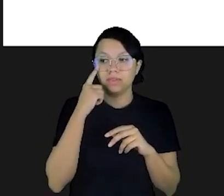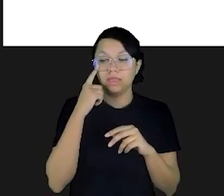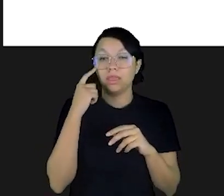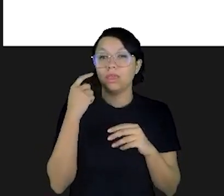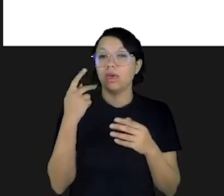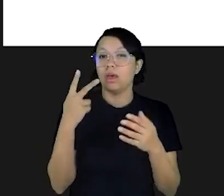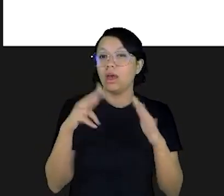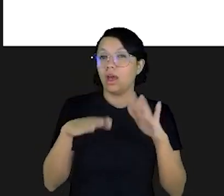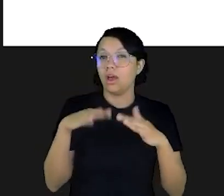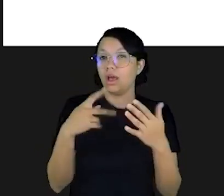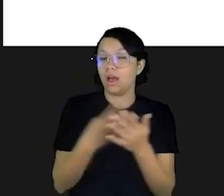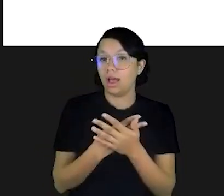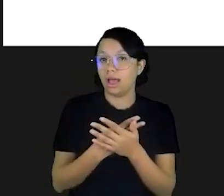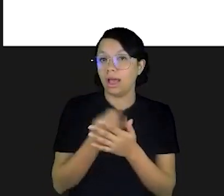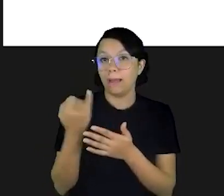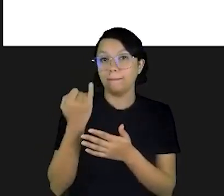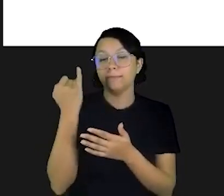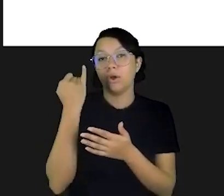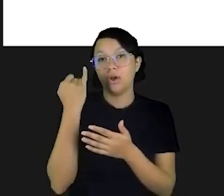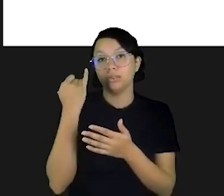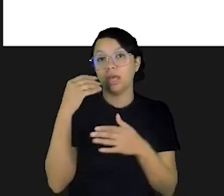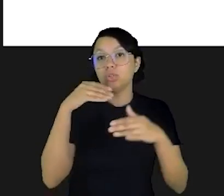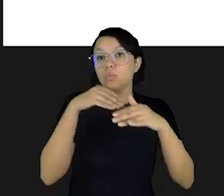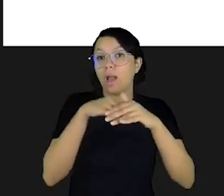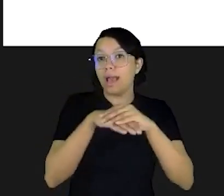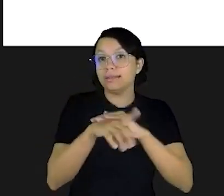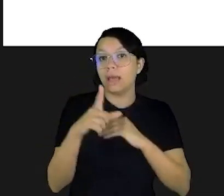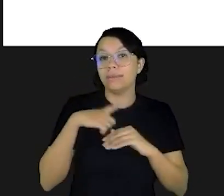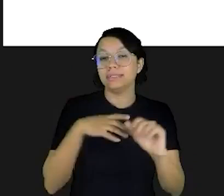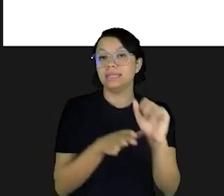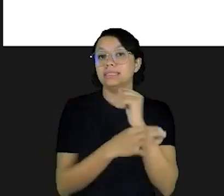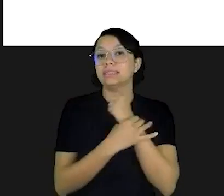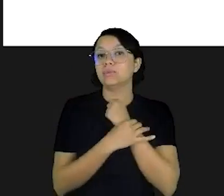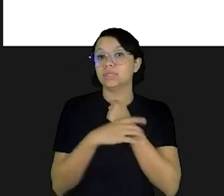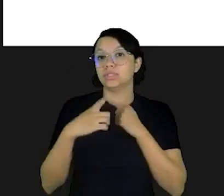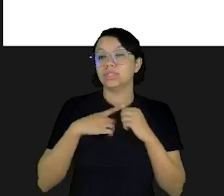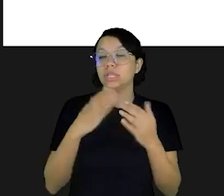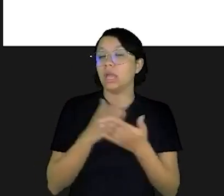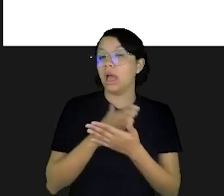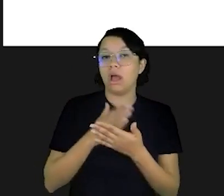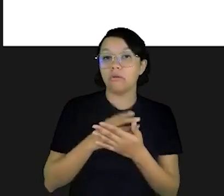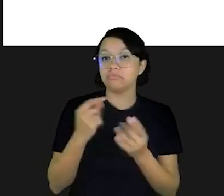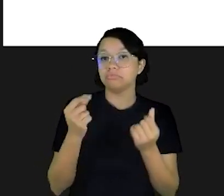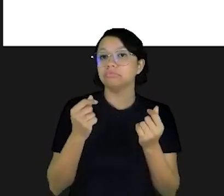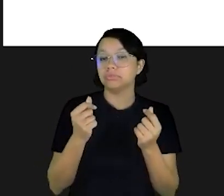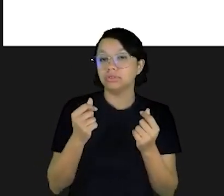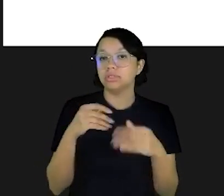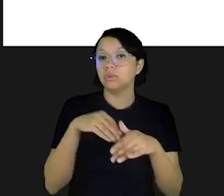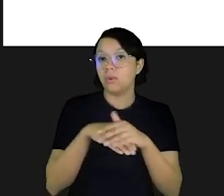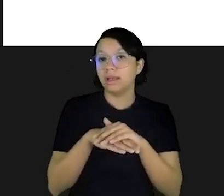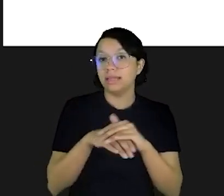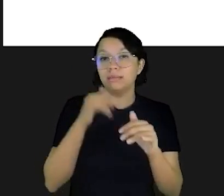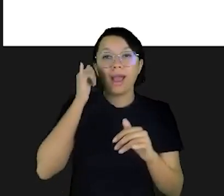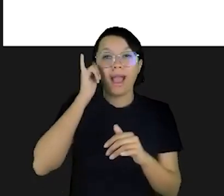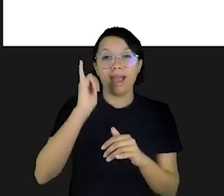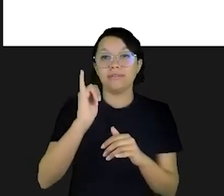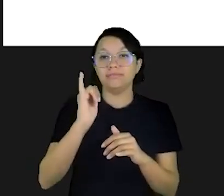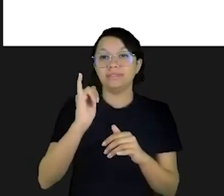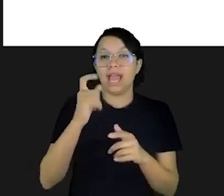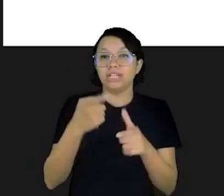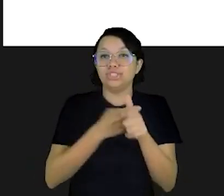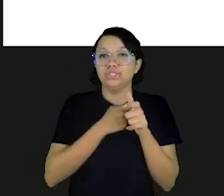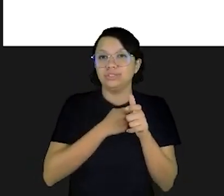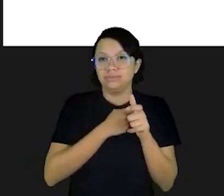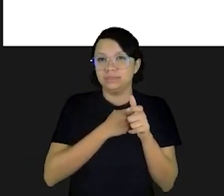importante. Por isso, poupar para ter a segurança de ter algum dinheiro guardado para fazer frente a um imprevisto qualquer. Para evitar o